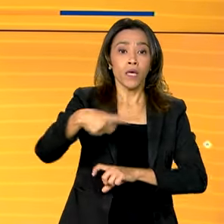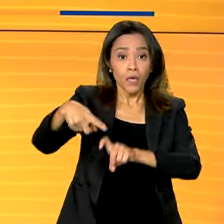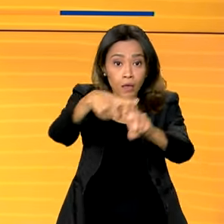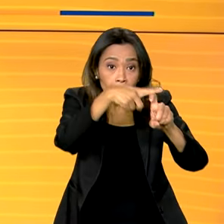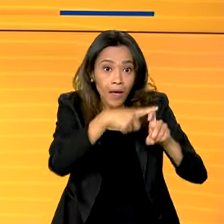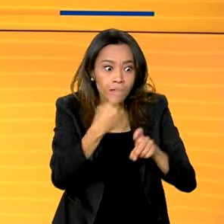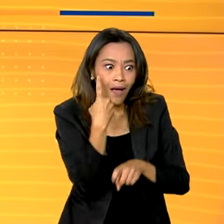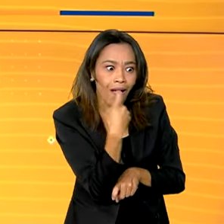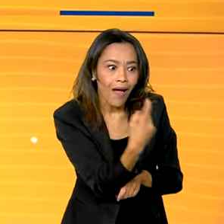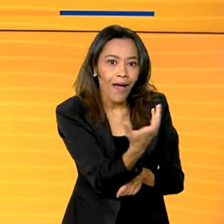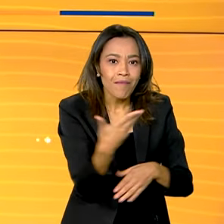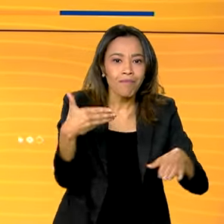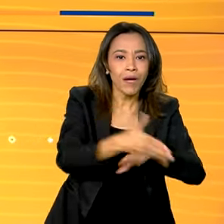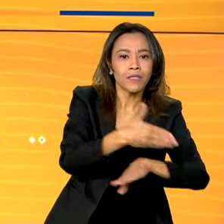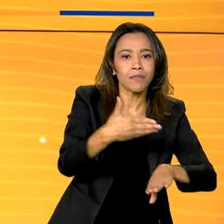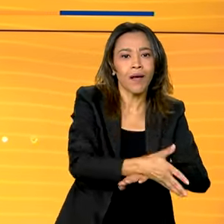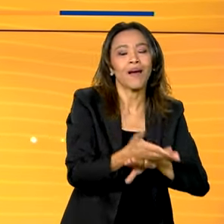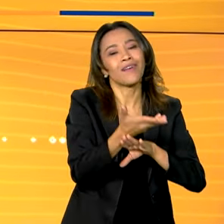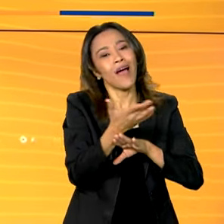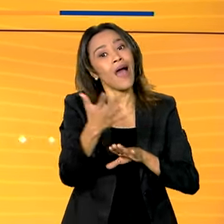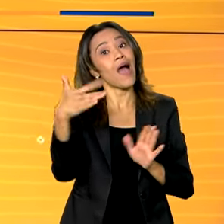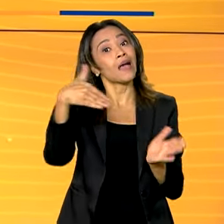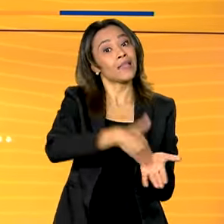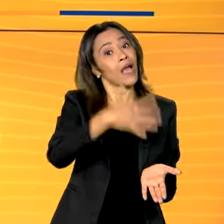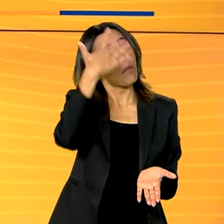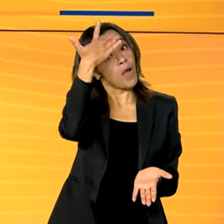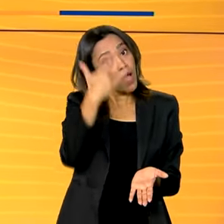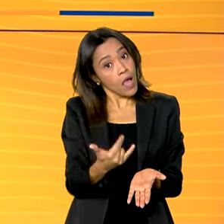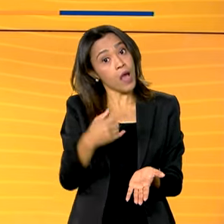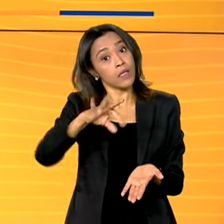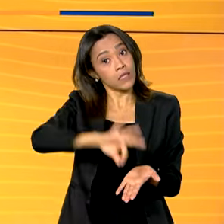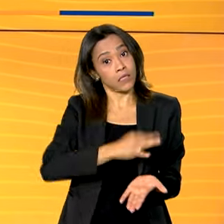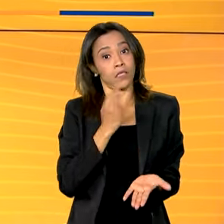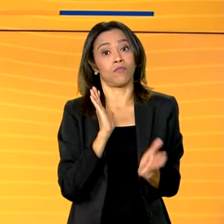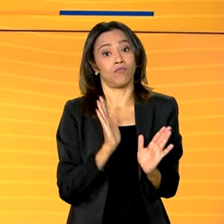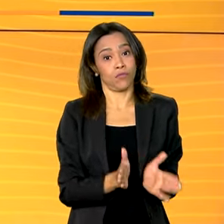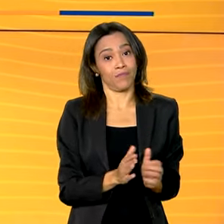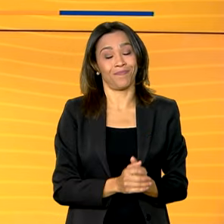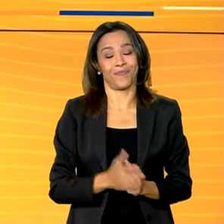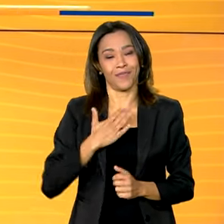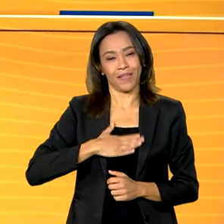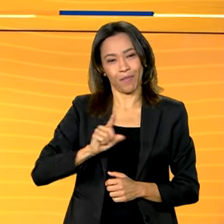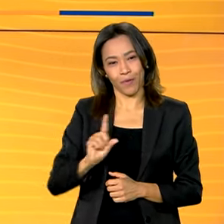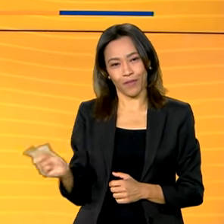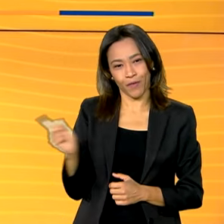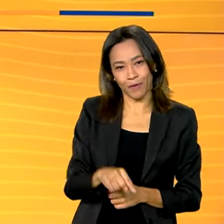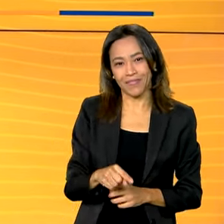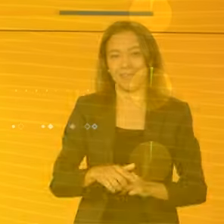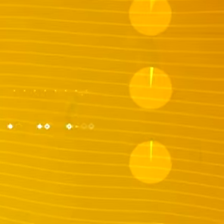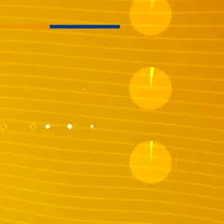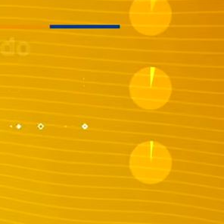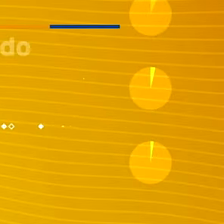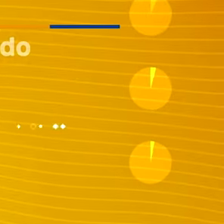em participar do Revalida têm até amanhã para fazer as inscrições. Voltamos em instantes.